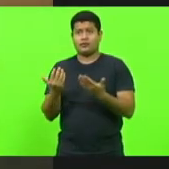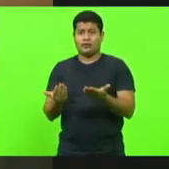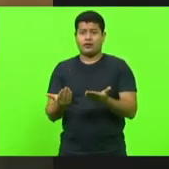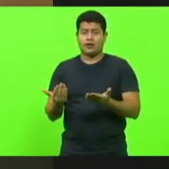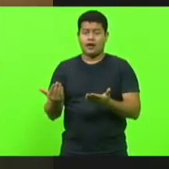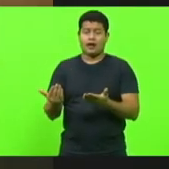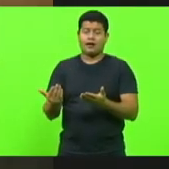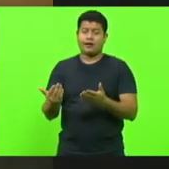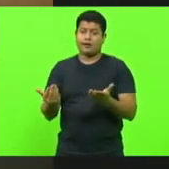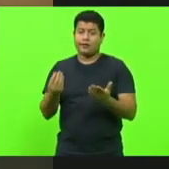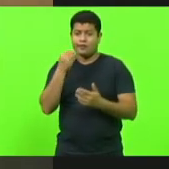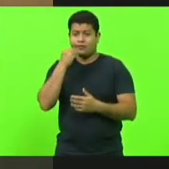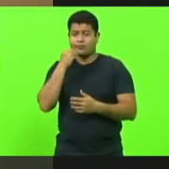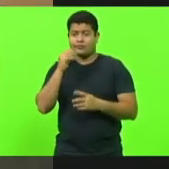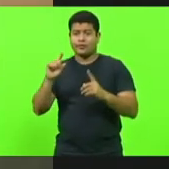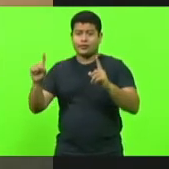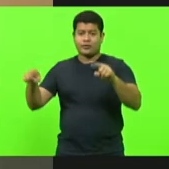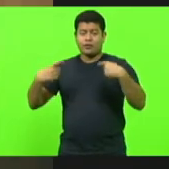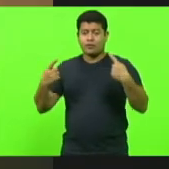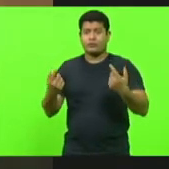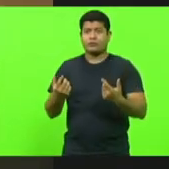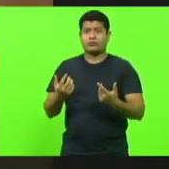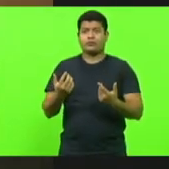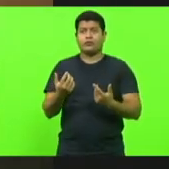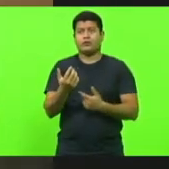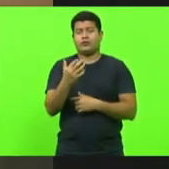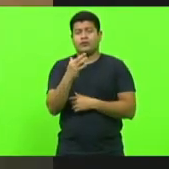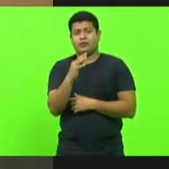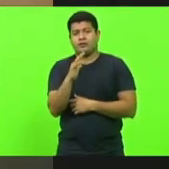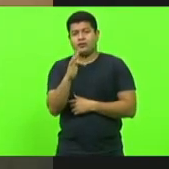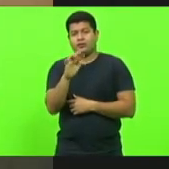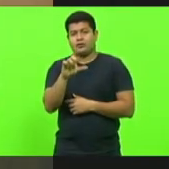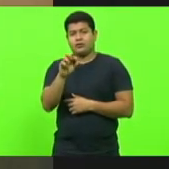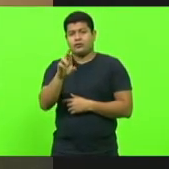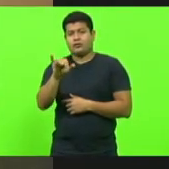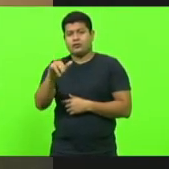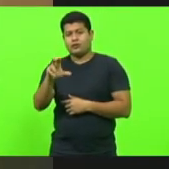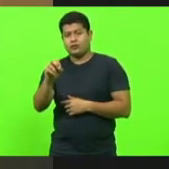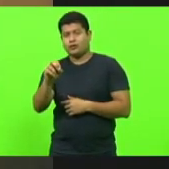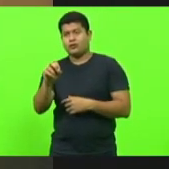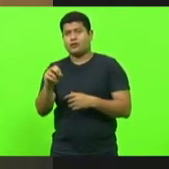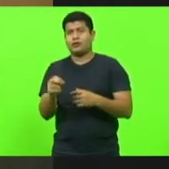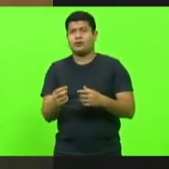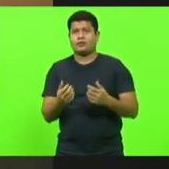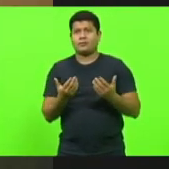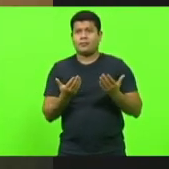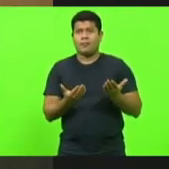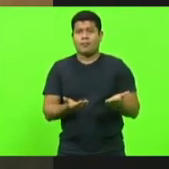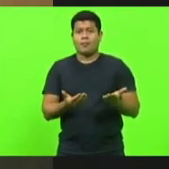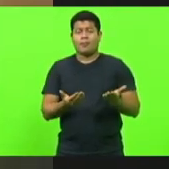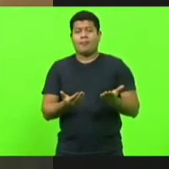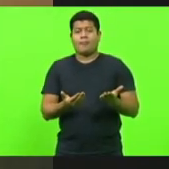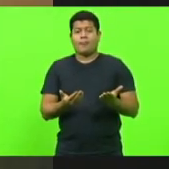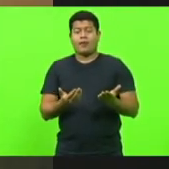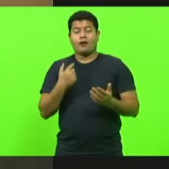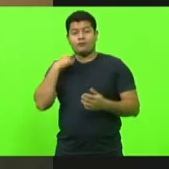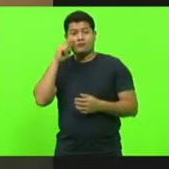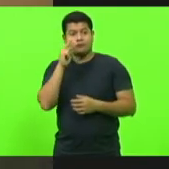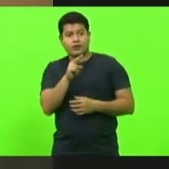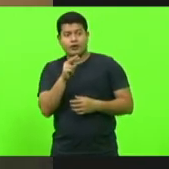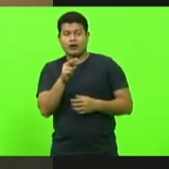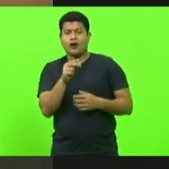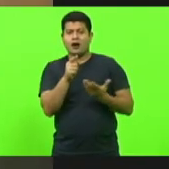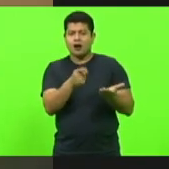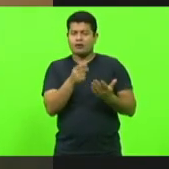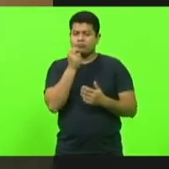vem na deputada Ana Campanholo vem no deputado lima deputado G.C. Lopes alguém que possa representar esse anseio então